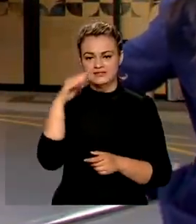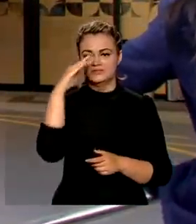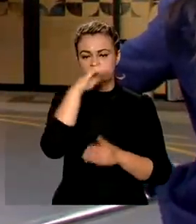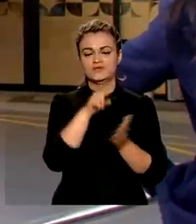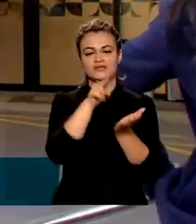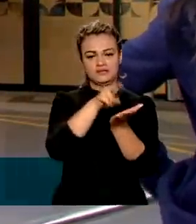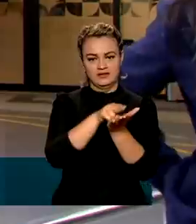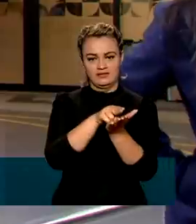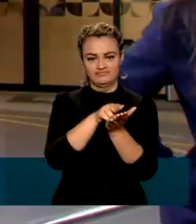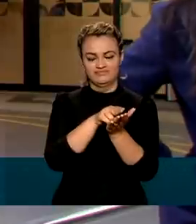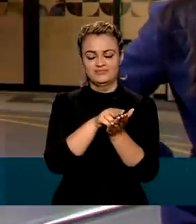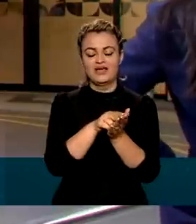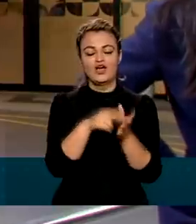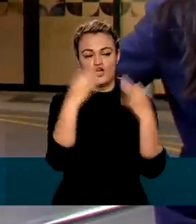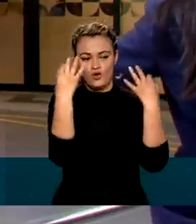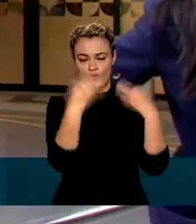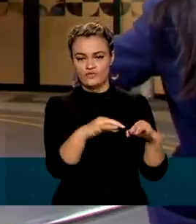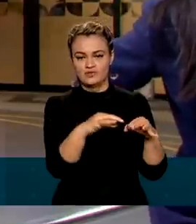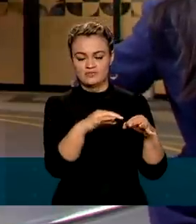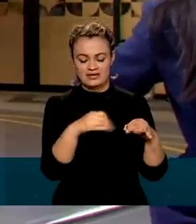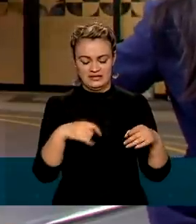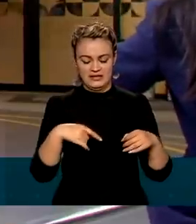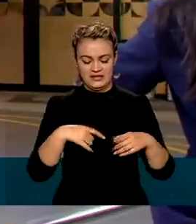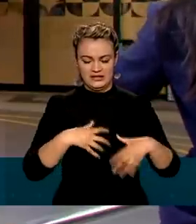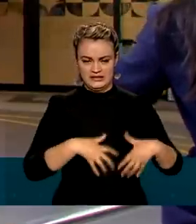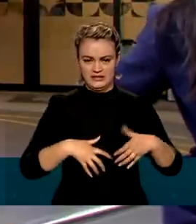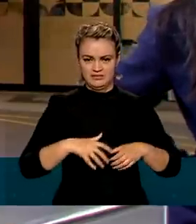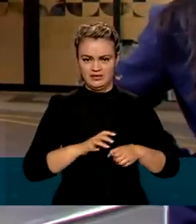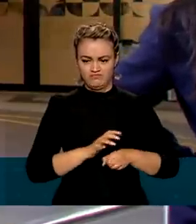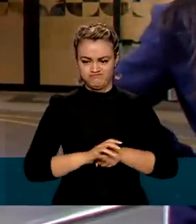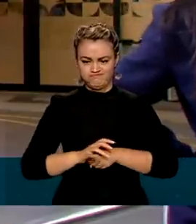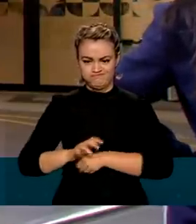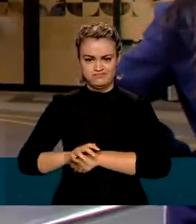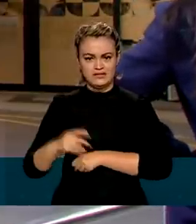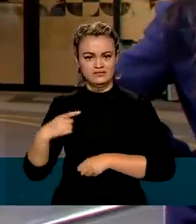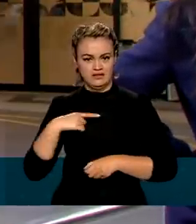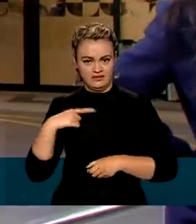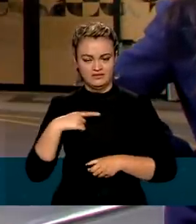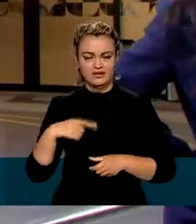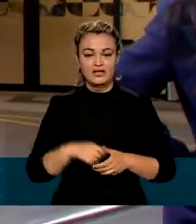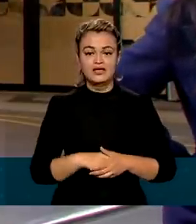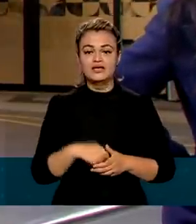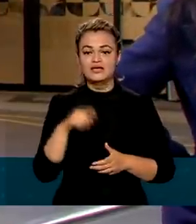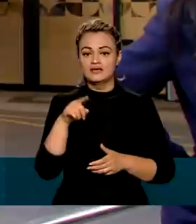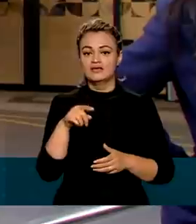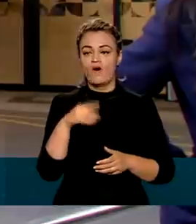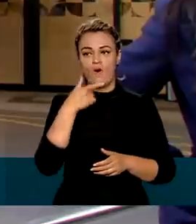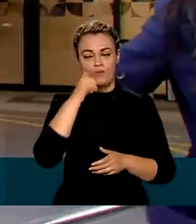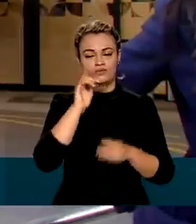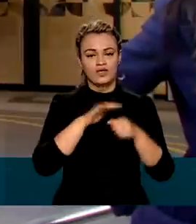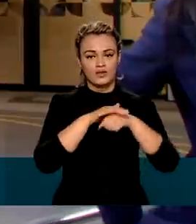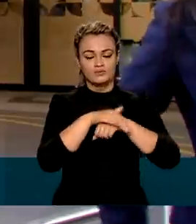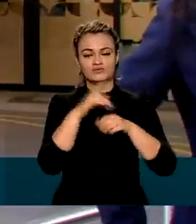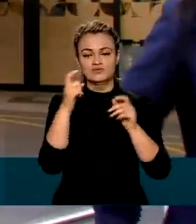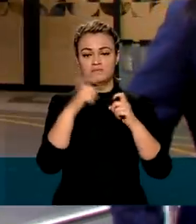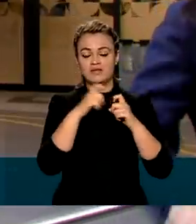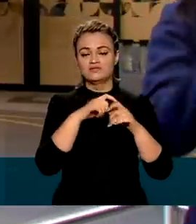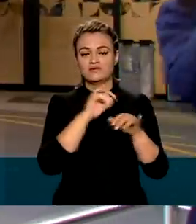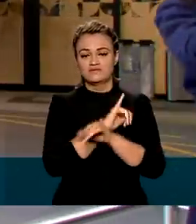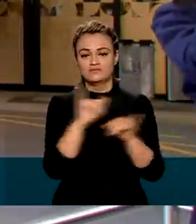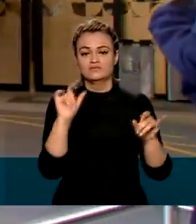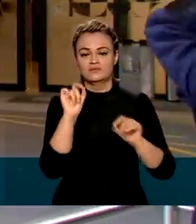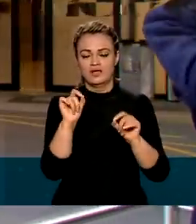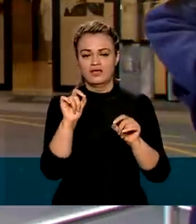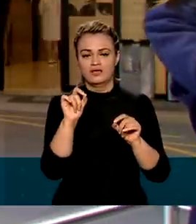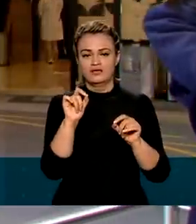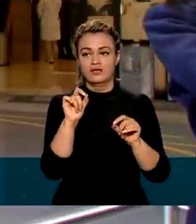Ele foi diagnosticado com obstrução intestinal. Em boletim médico divulgado na noite de ontem, a equipe médica